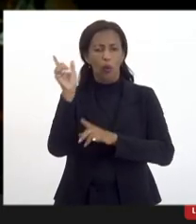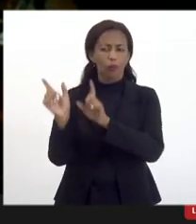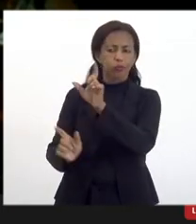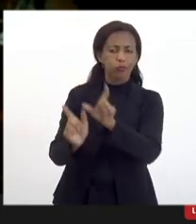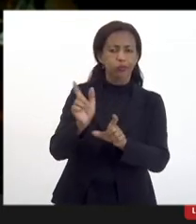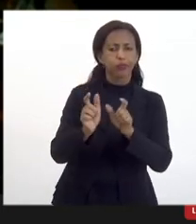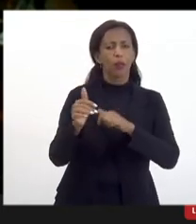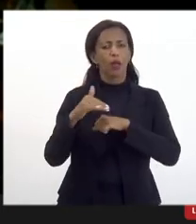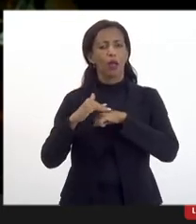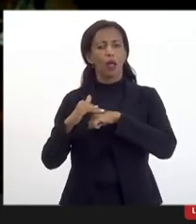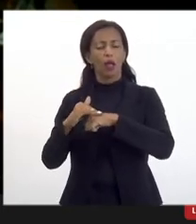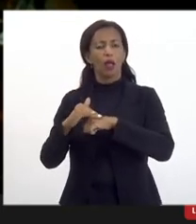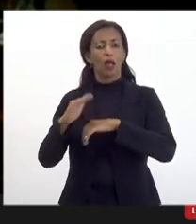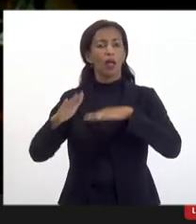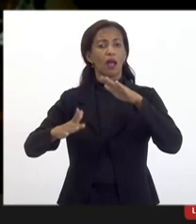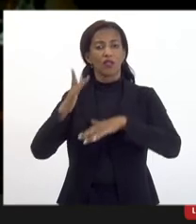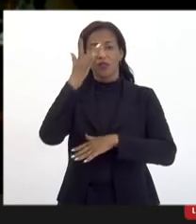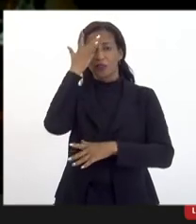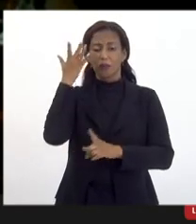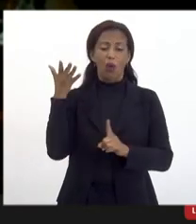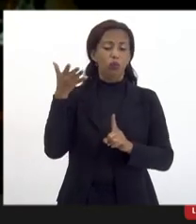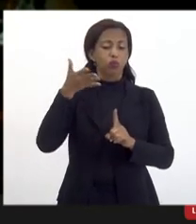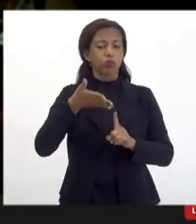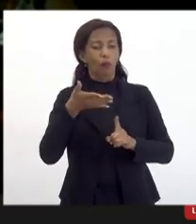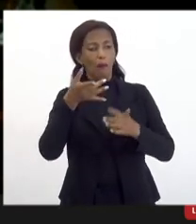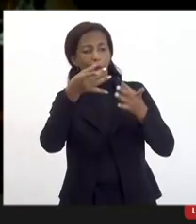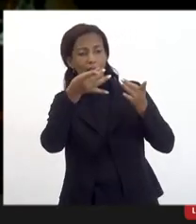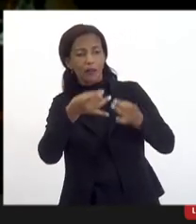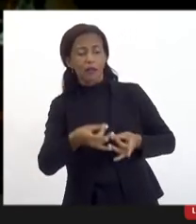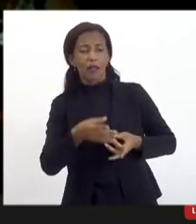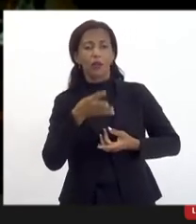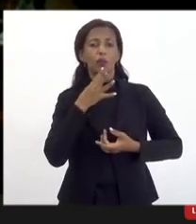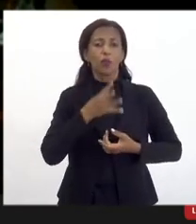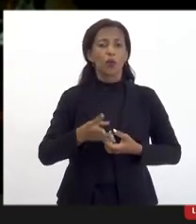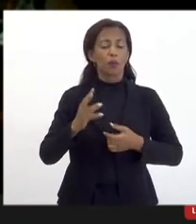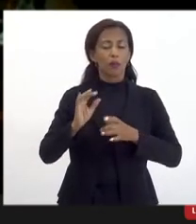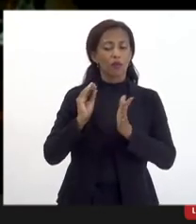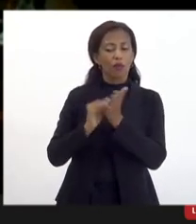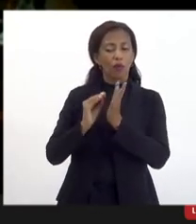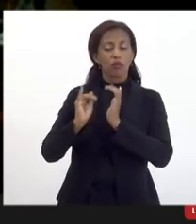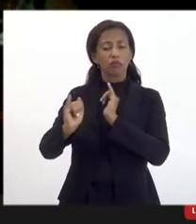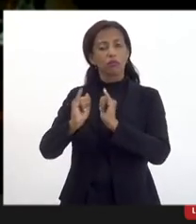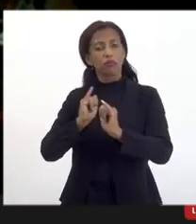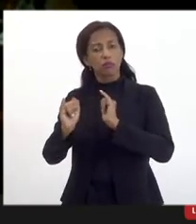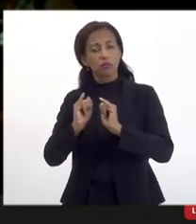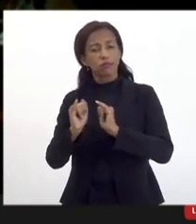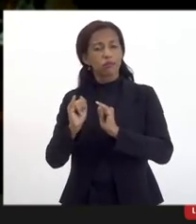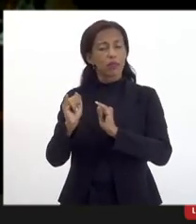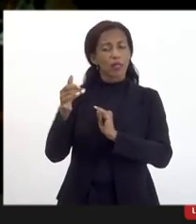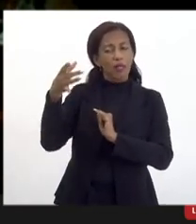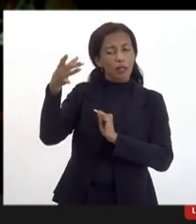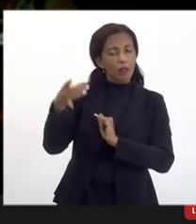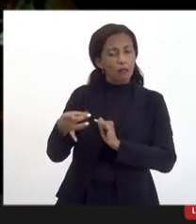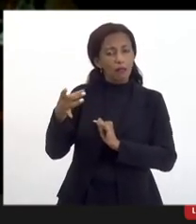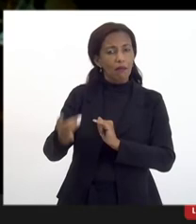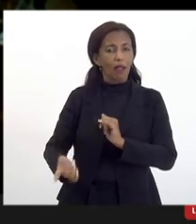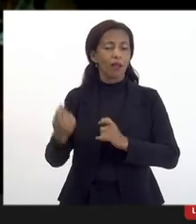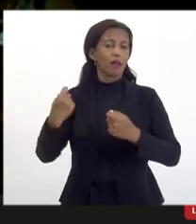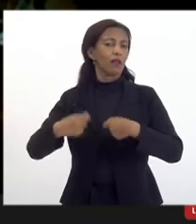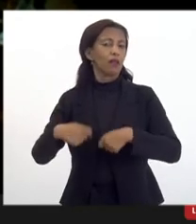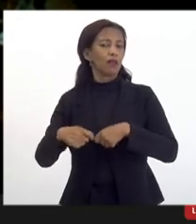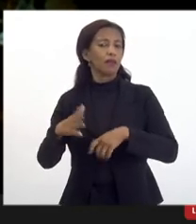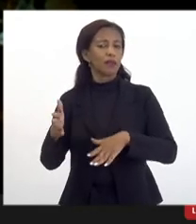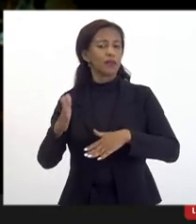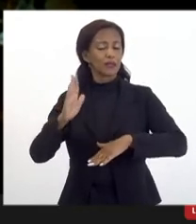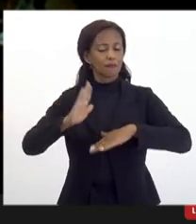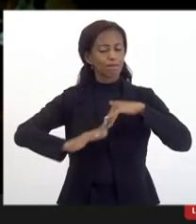vezes a pessoa não atenta para detalhes ou não tem conhecimento ou não é informada daquele detalhe mínimo que às vezes está